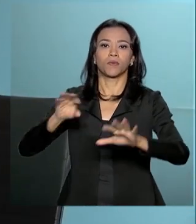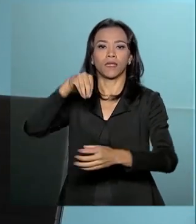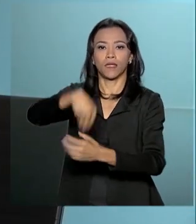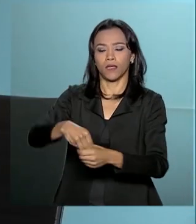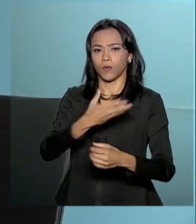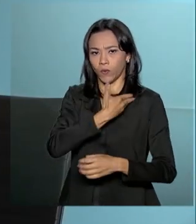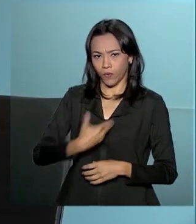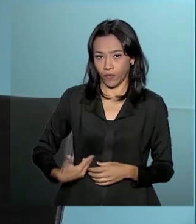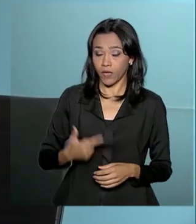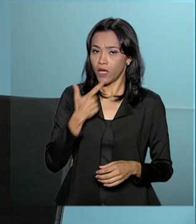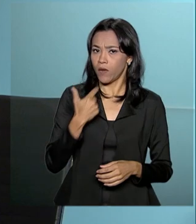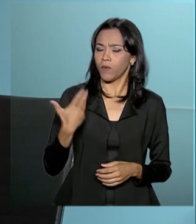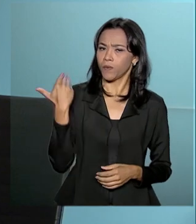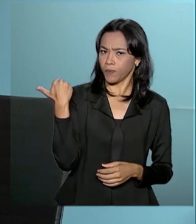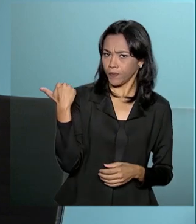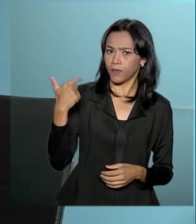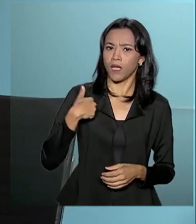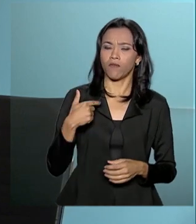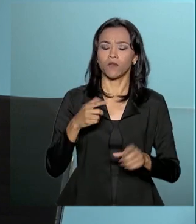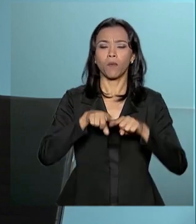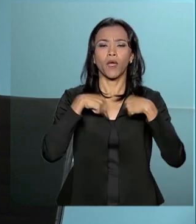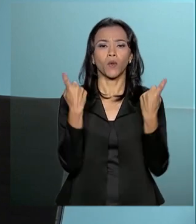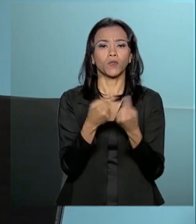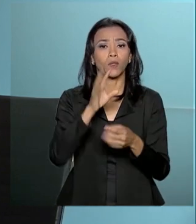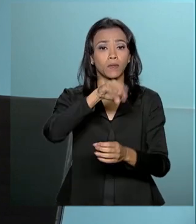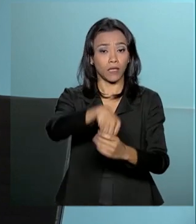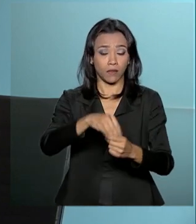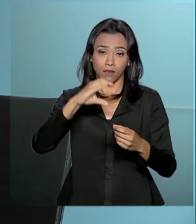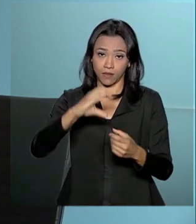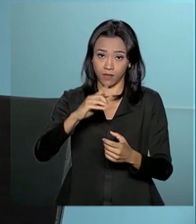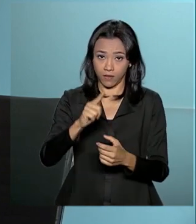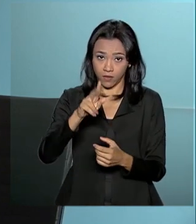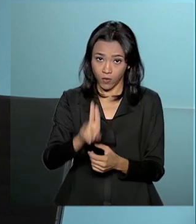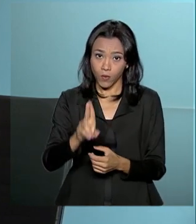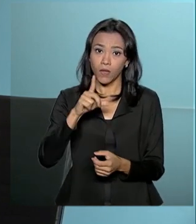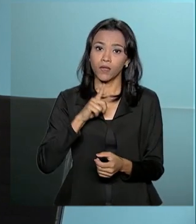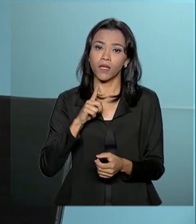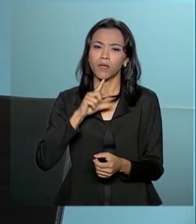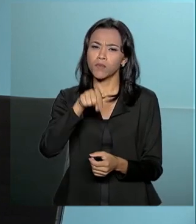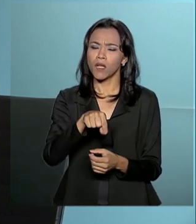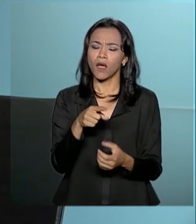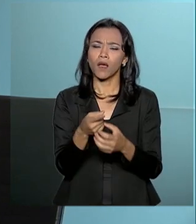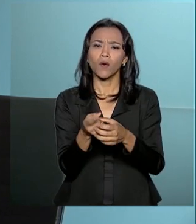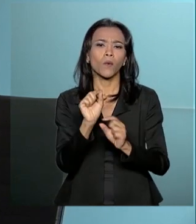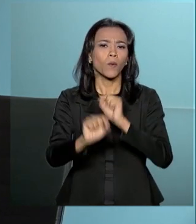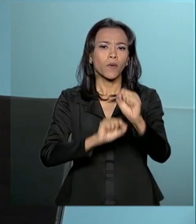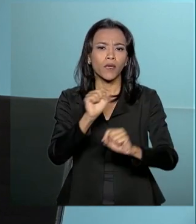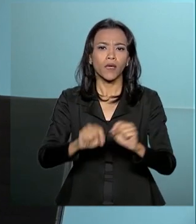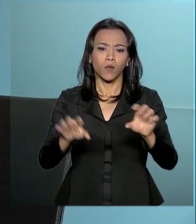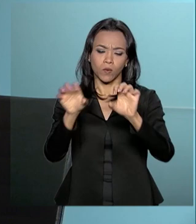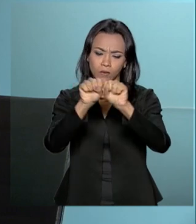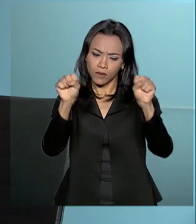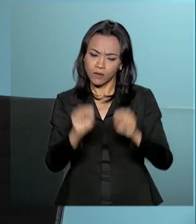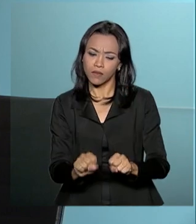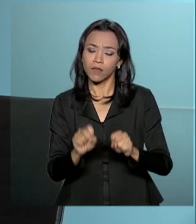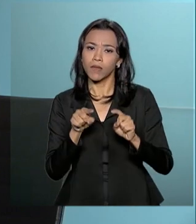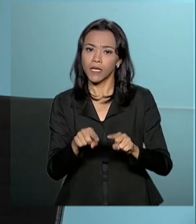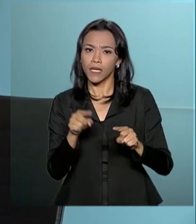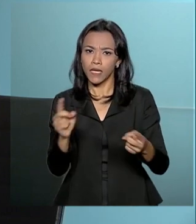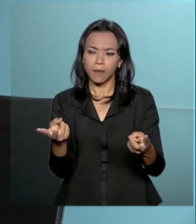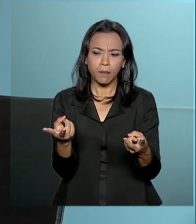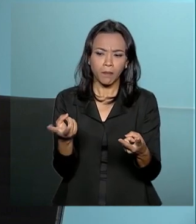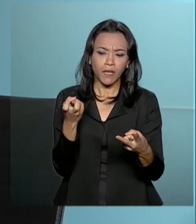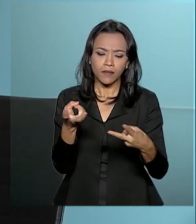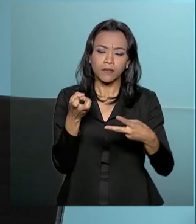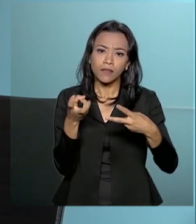Eu estava agora numa reunião interna na CGU, para que você tenha uma noção, e nós temos lá um desenvolvimento de um mecanismo que ele identifica um mapa